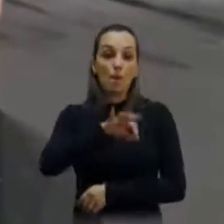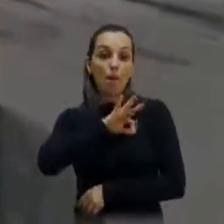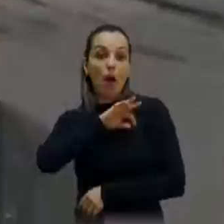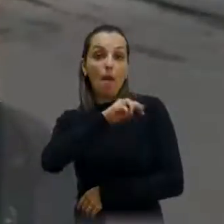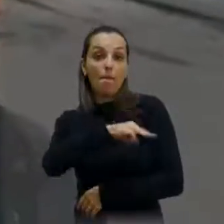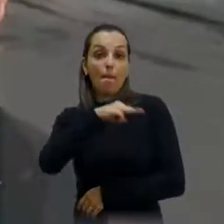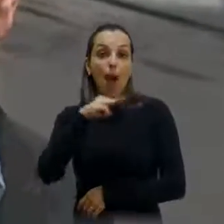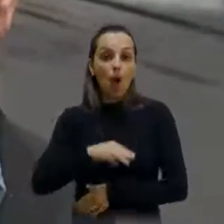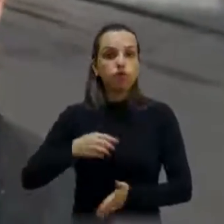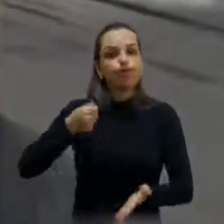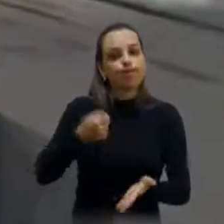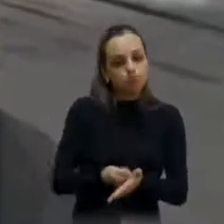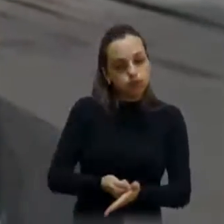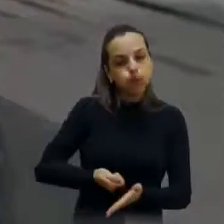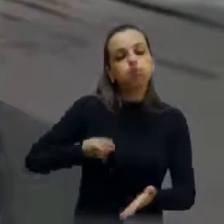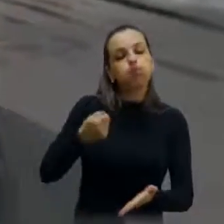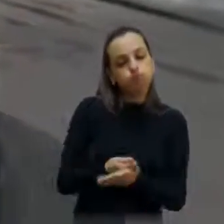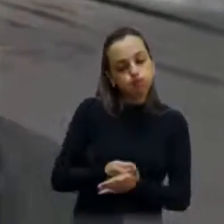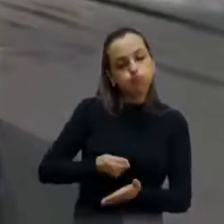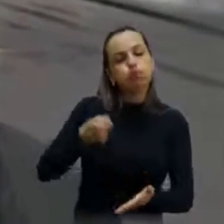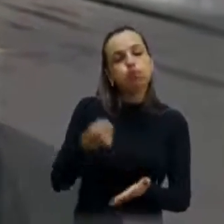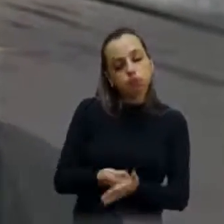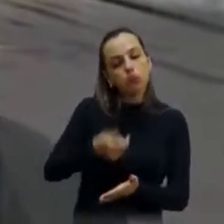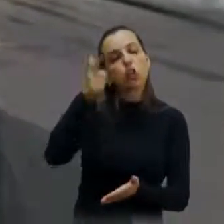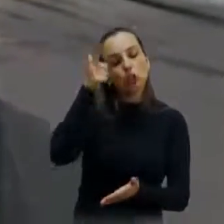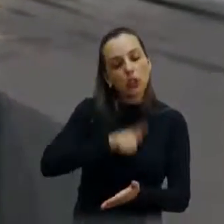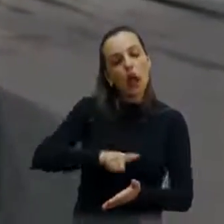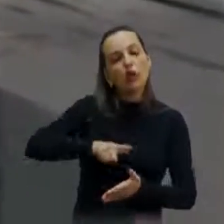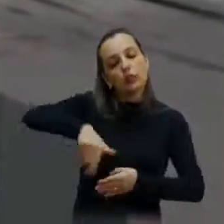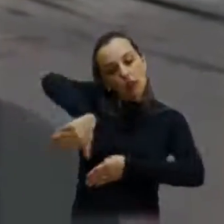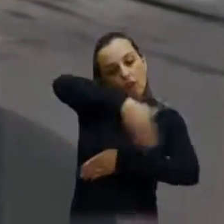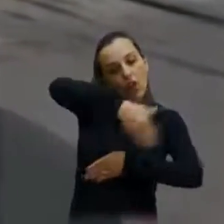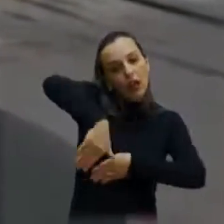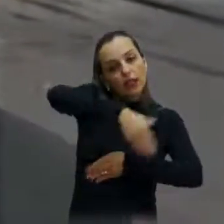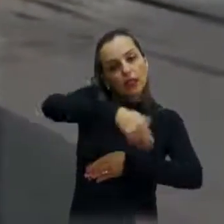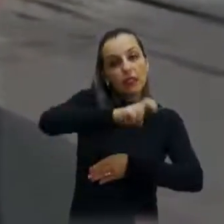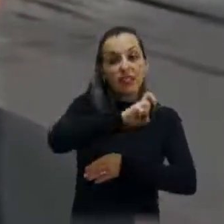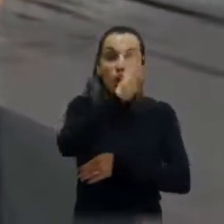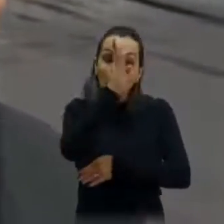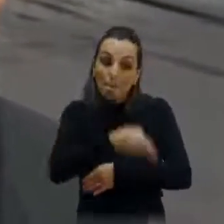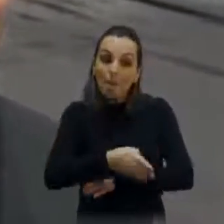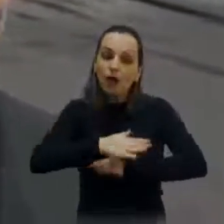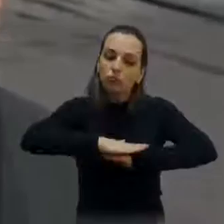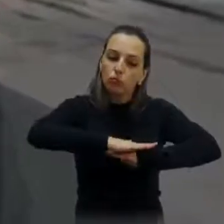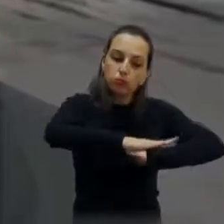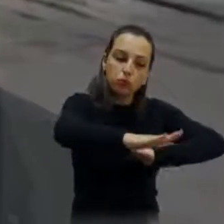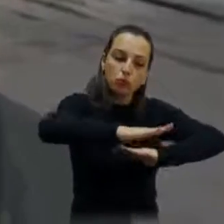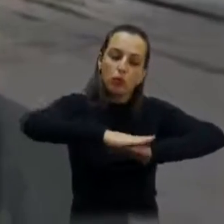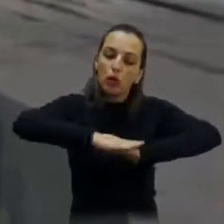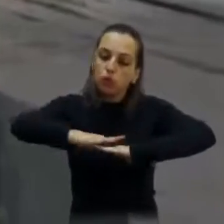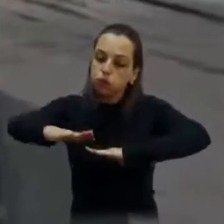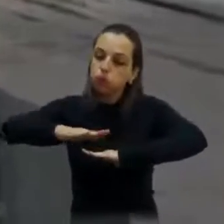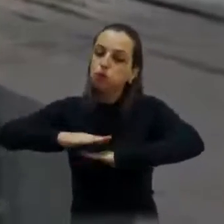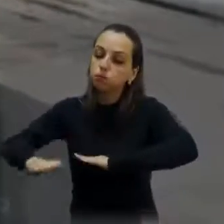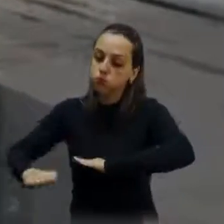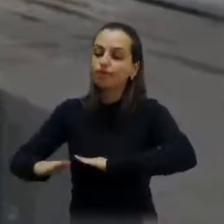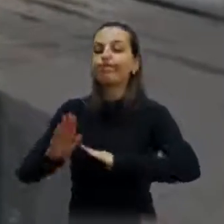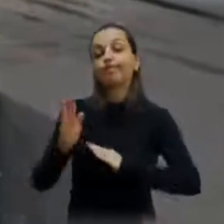muito para que nós incluíssemos a Armando Salles de Oliveira no nosso plano de recuperação das vias públicas. E, de fato,